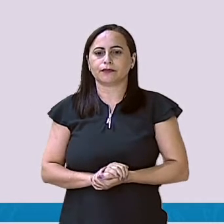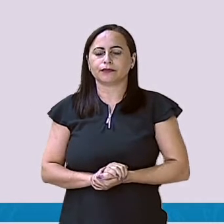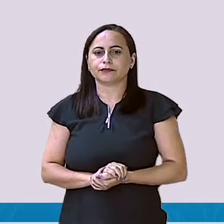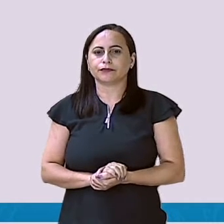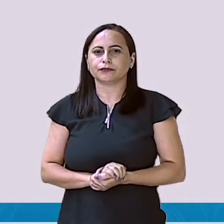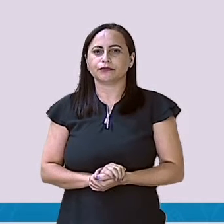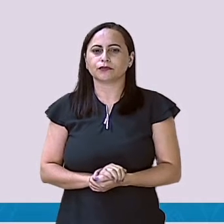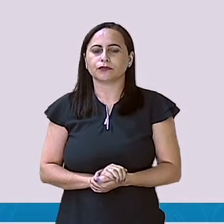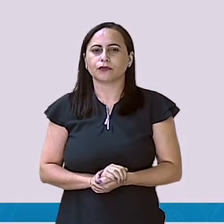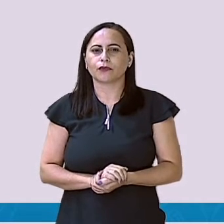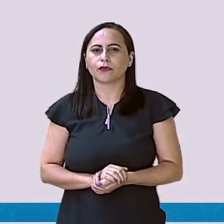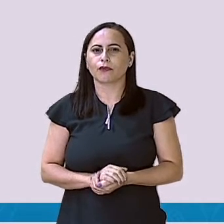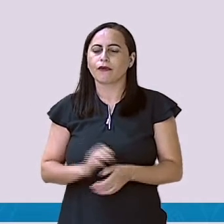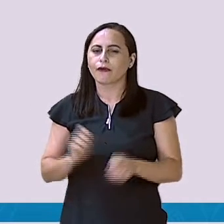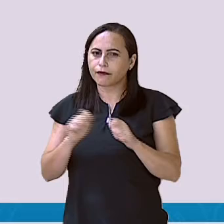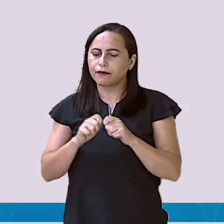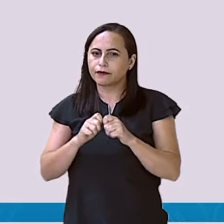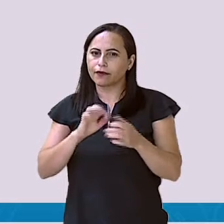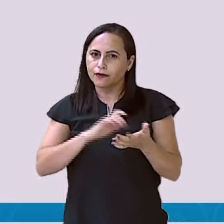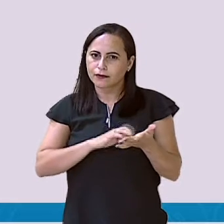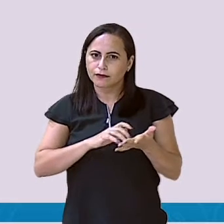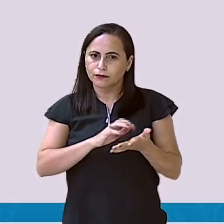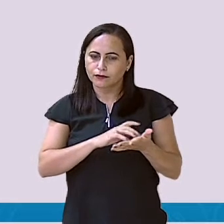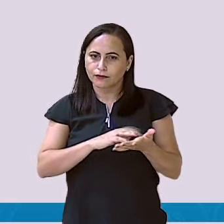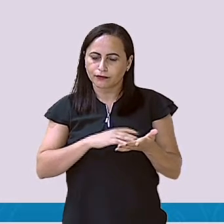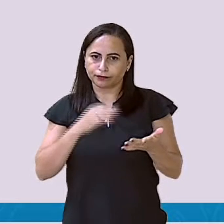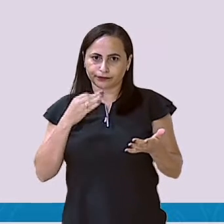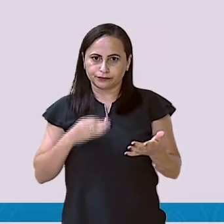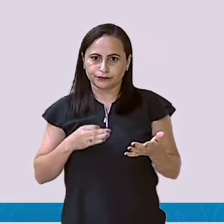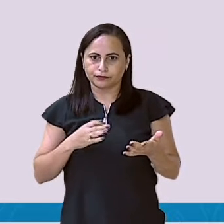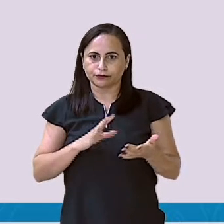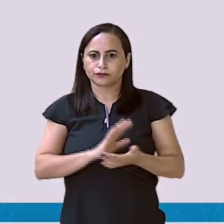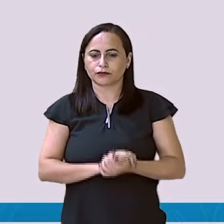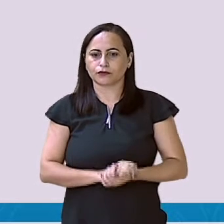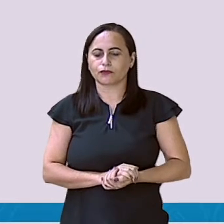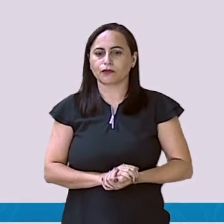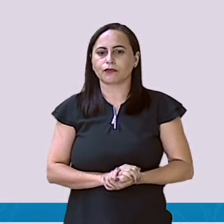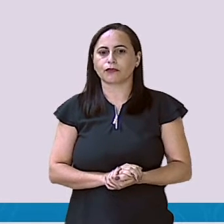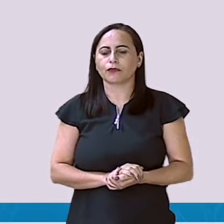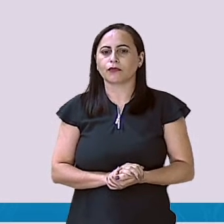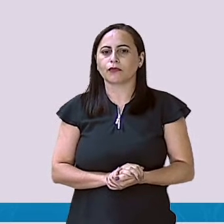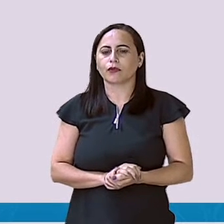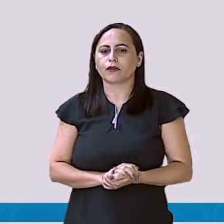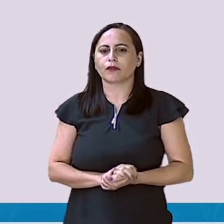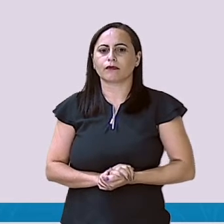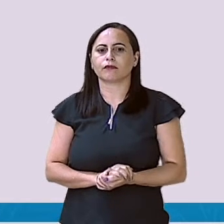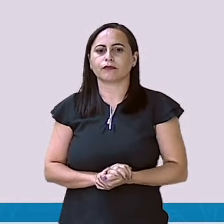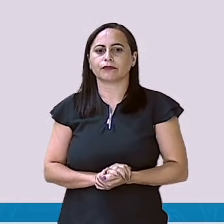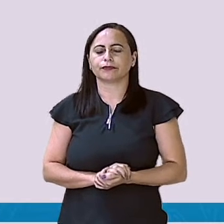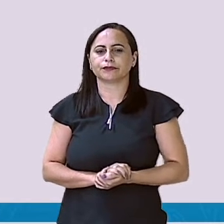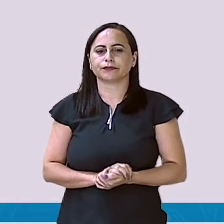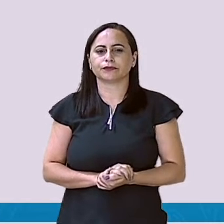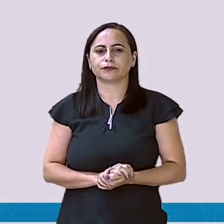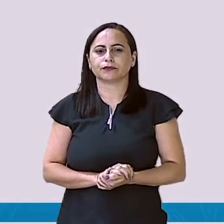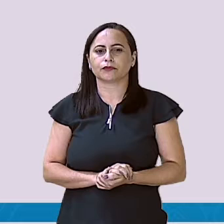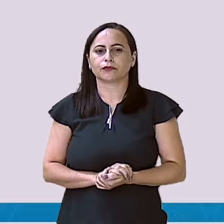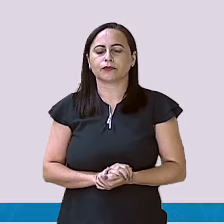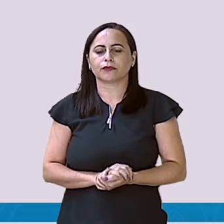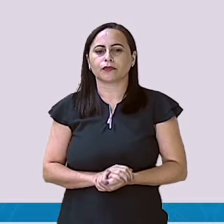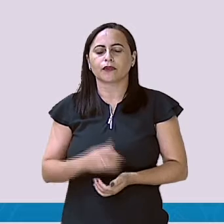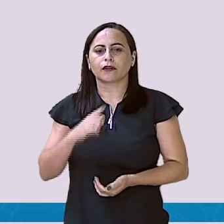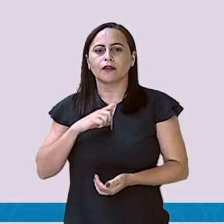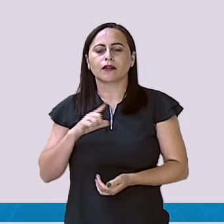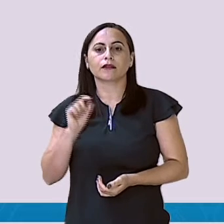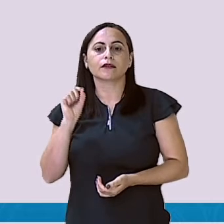Vamos fazer esse cálculo aqui para ver como que deu. Se deu corretamente os valores. Então nós